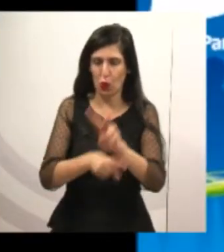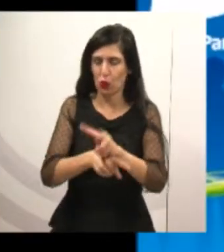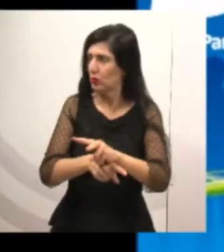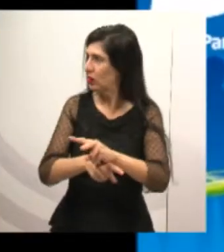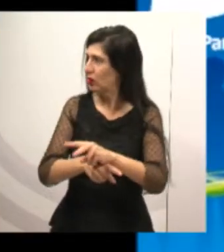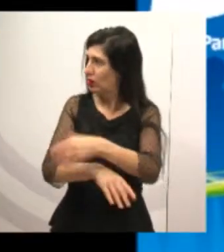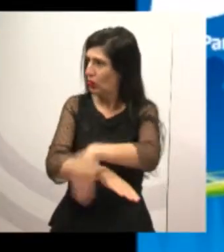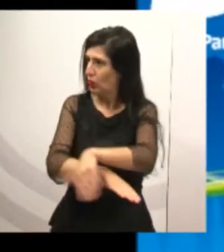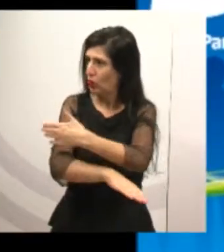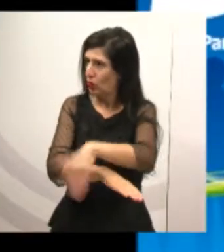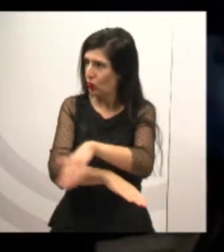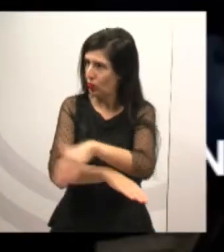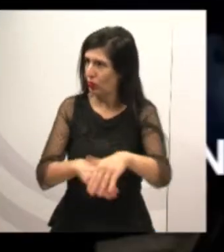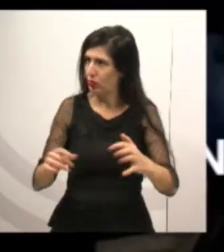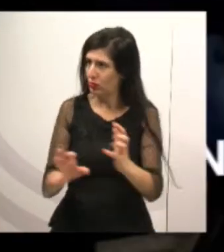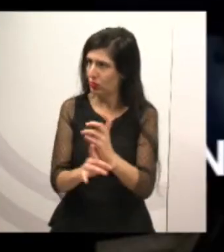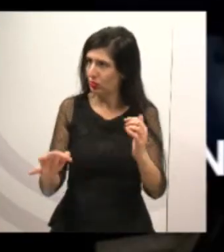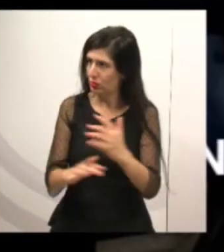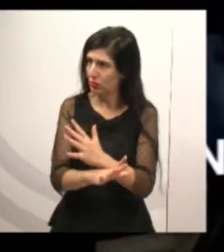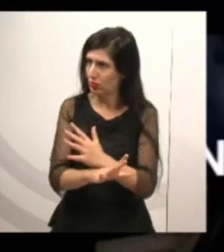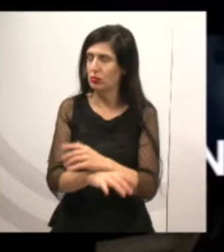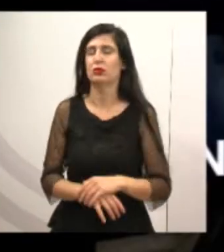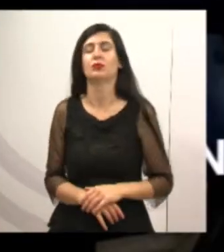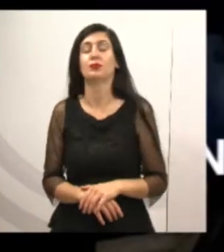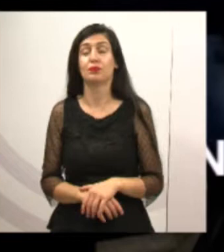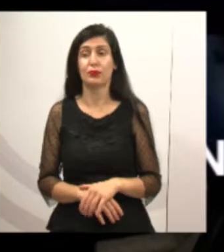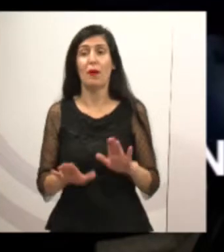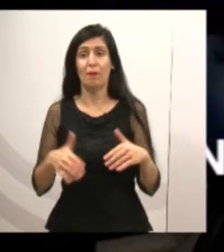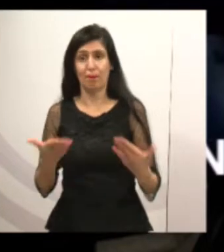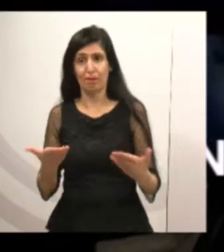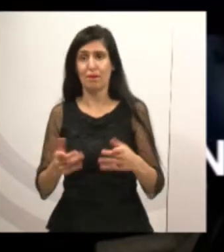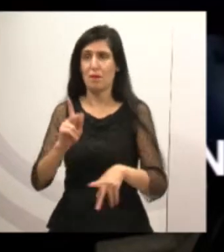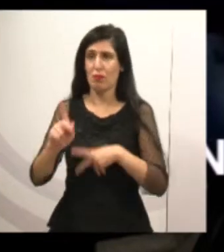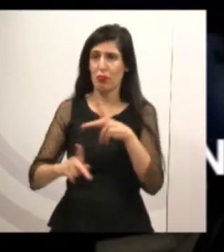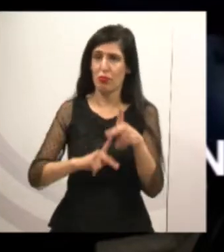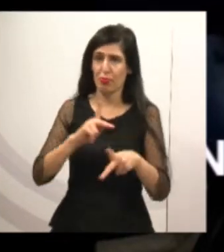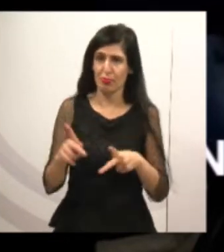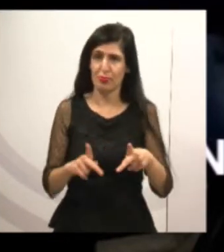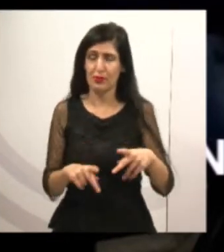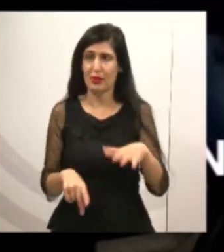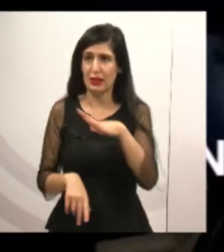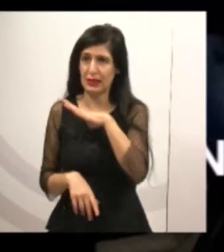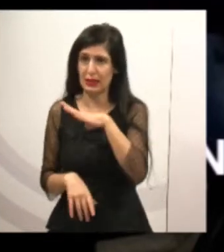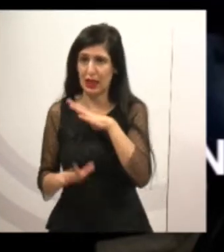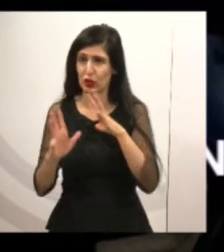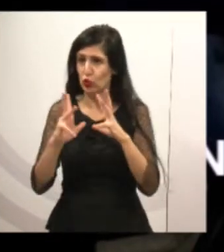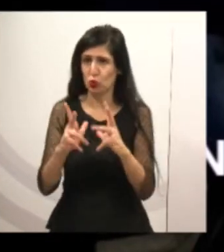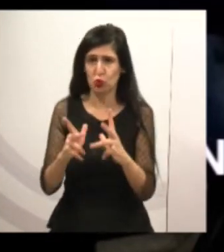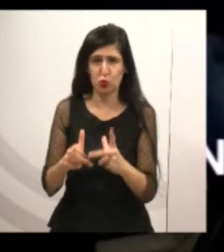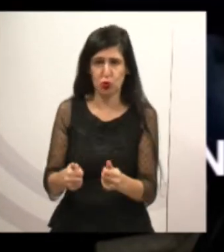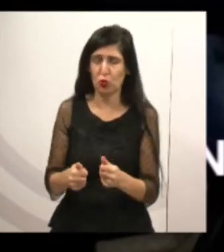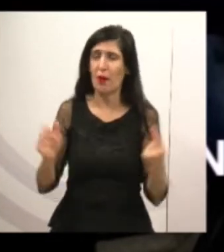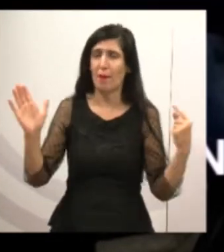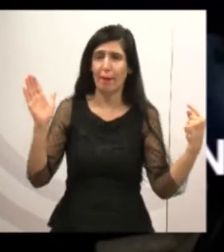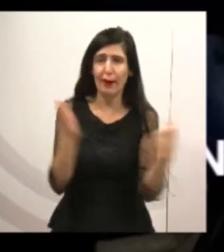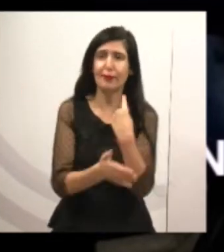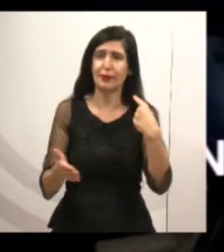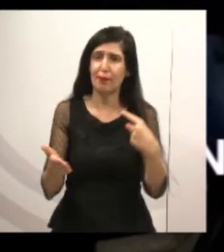questionando justamente uma coisa que a população de Jacarei, quase que a cidade inteira, o município inteiro questiona.